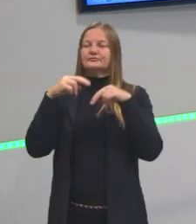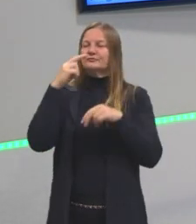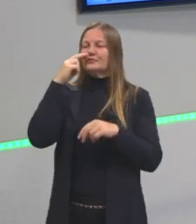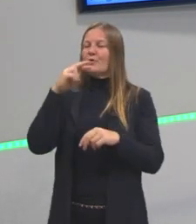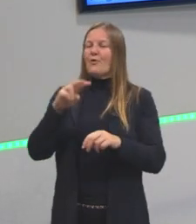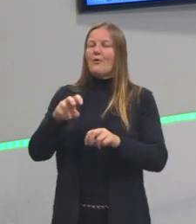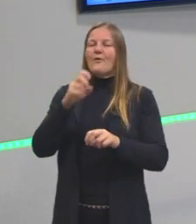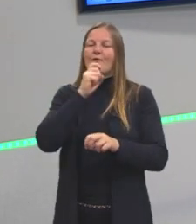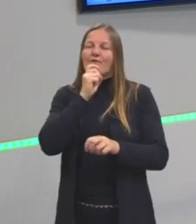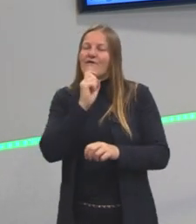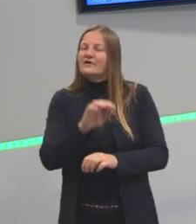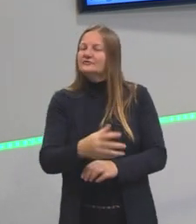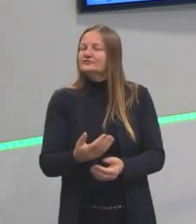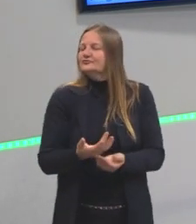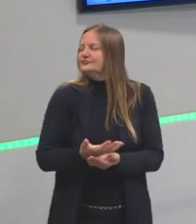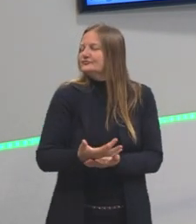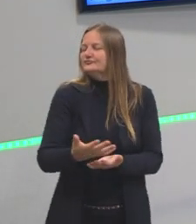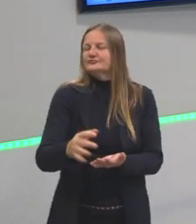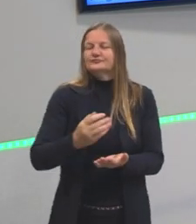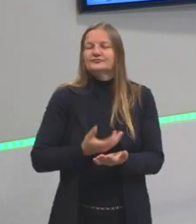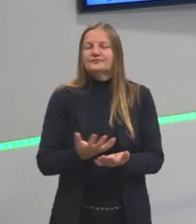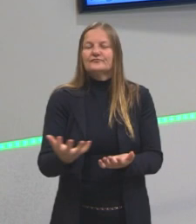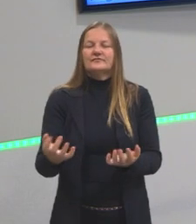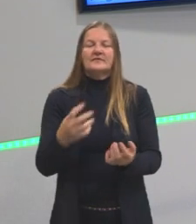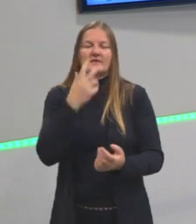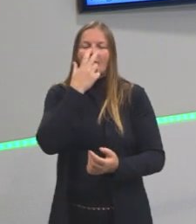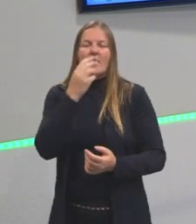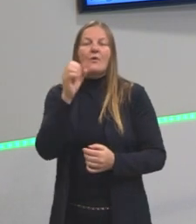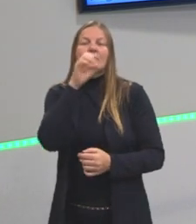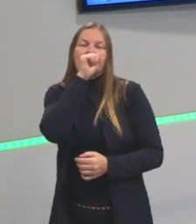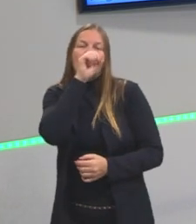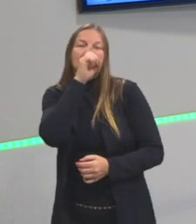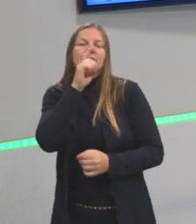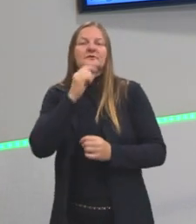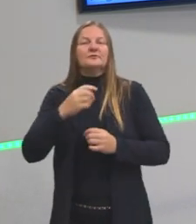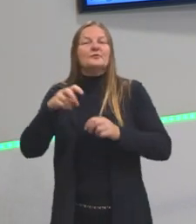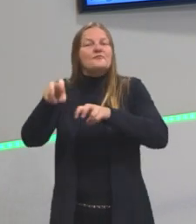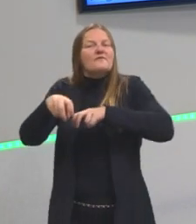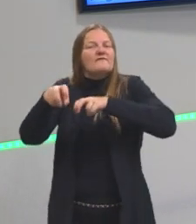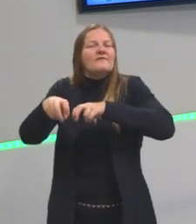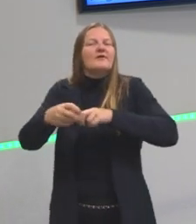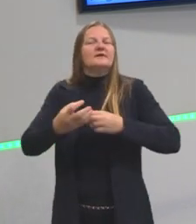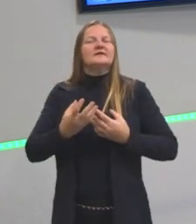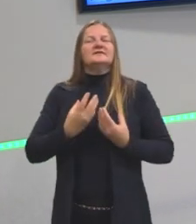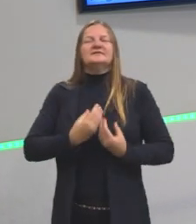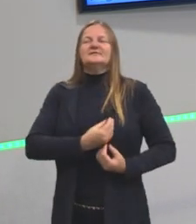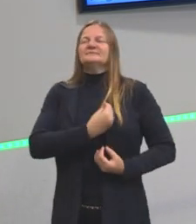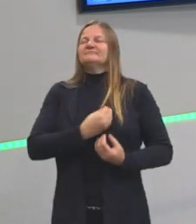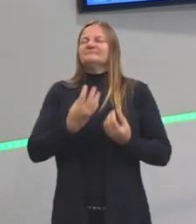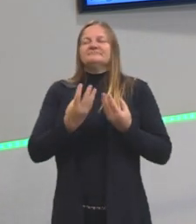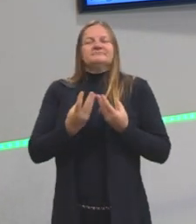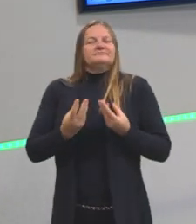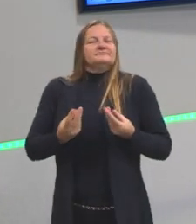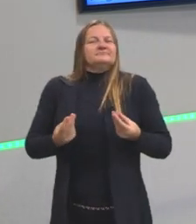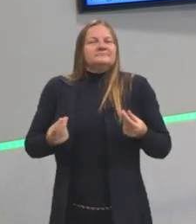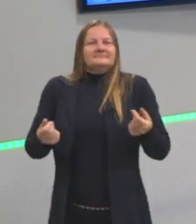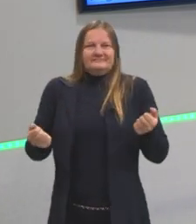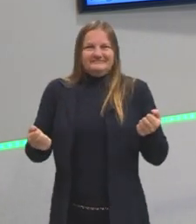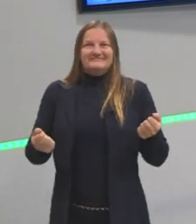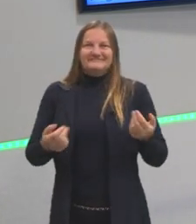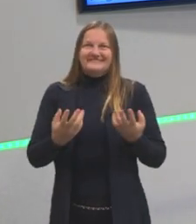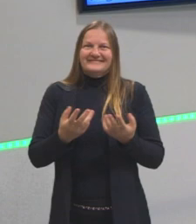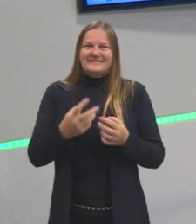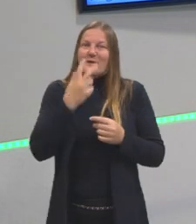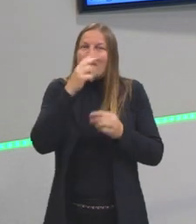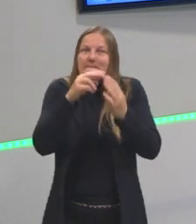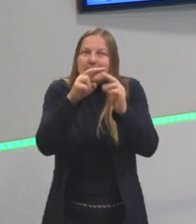clima. Como se a gente fosse passar um fim de semana no interior. Entendeu? É mais ou menos isso. Então, tem essa